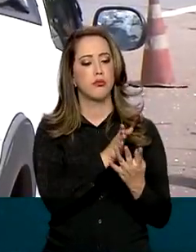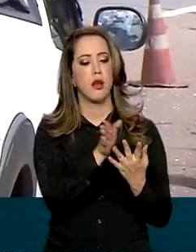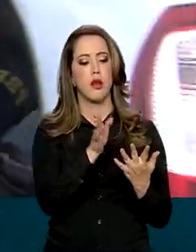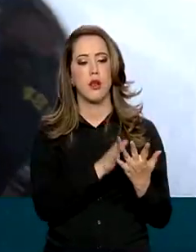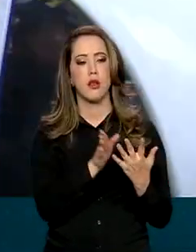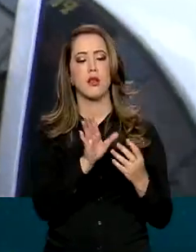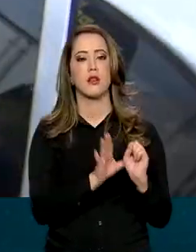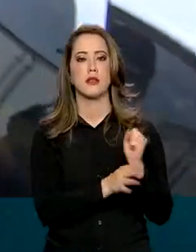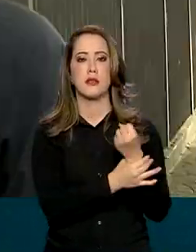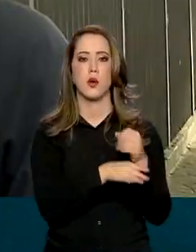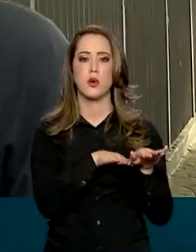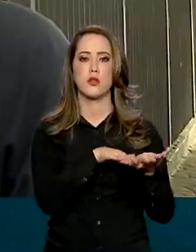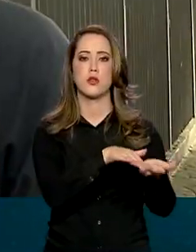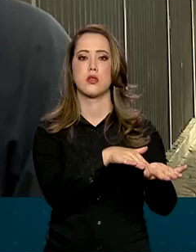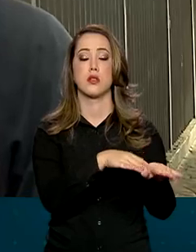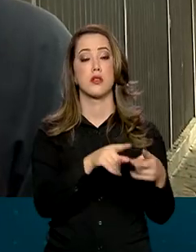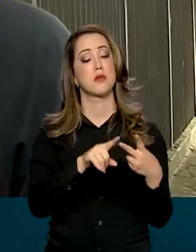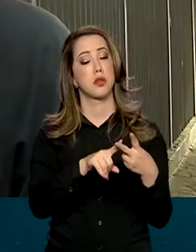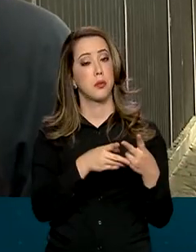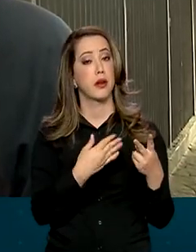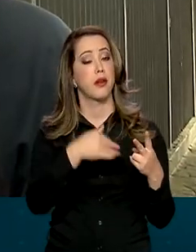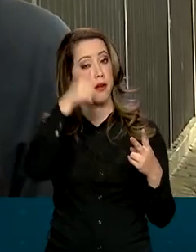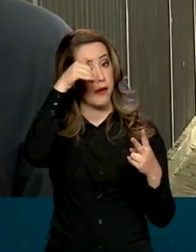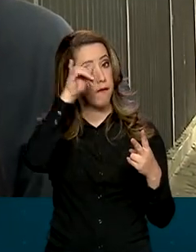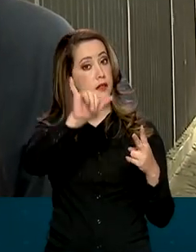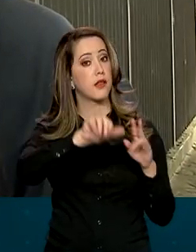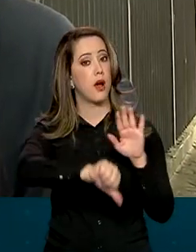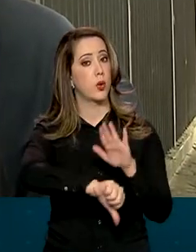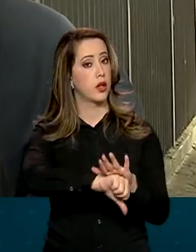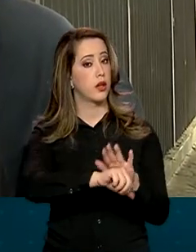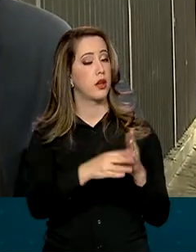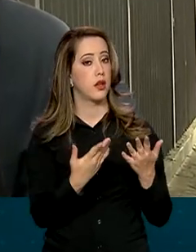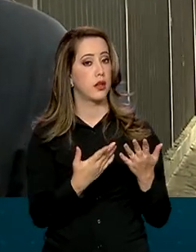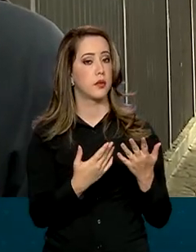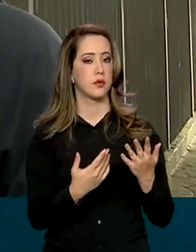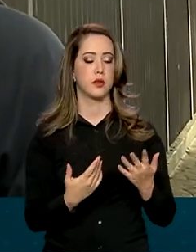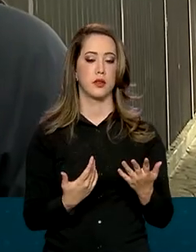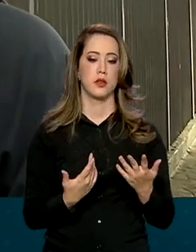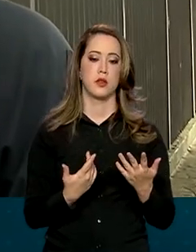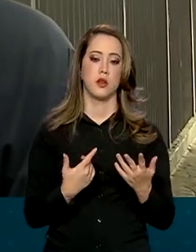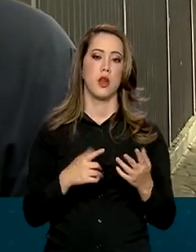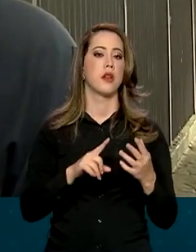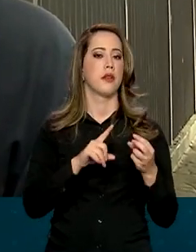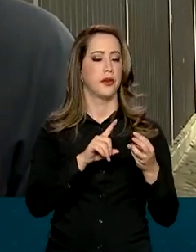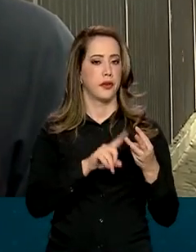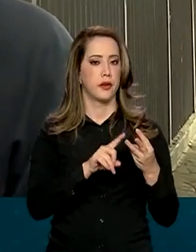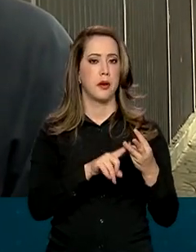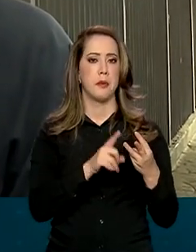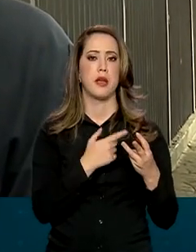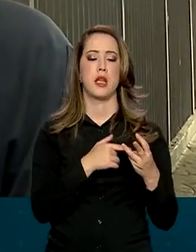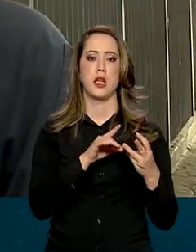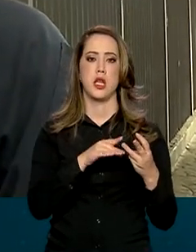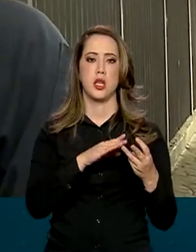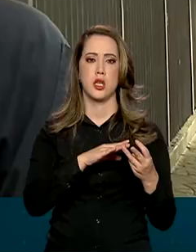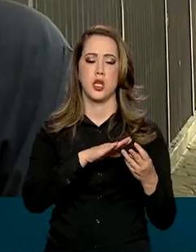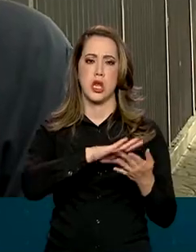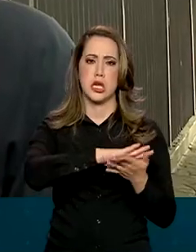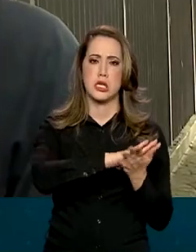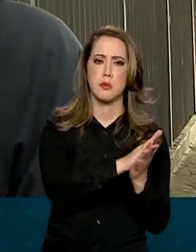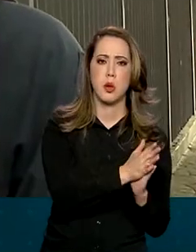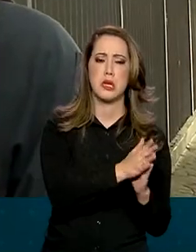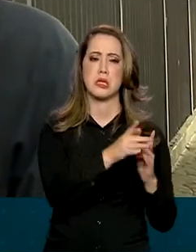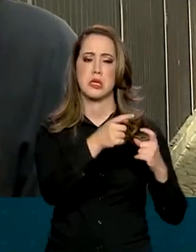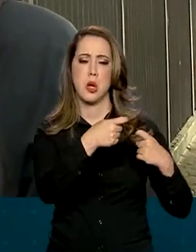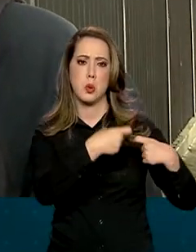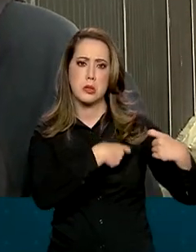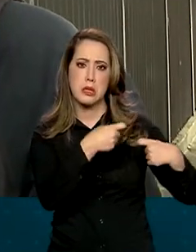trabalham a segurança viária e combate ao crime, combate à exploração sexual de pessoas, promoção de direitos